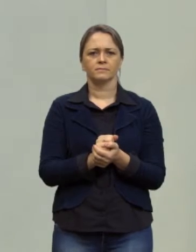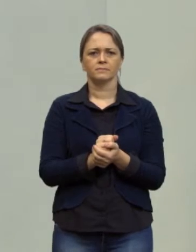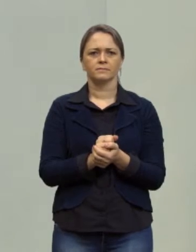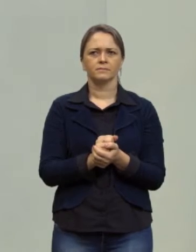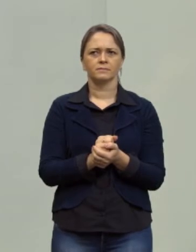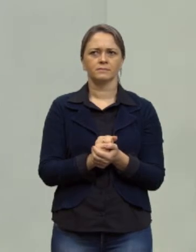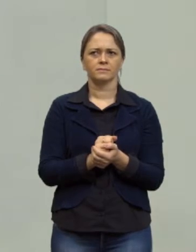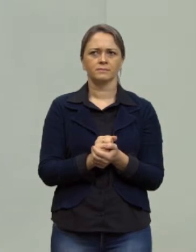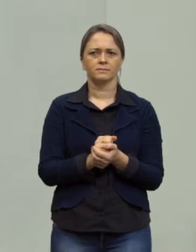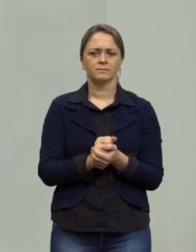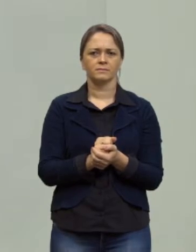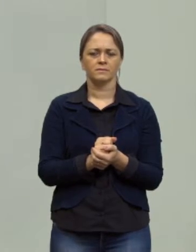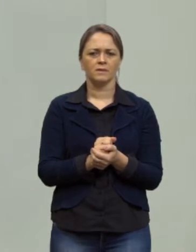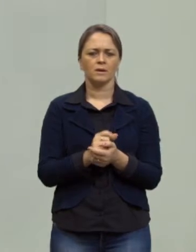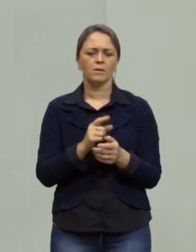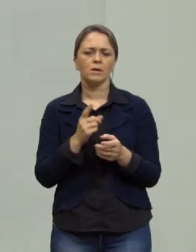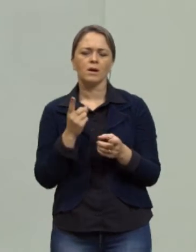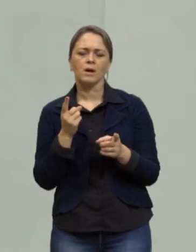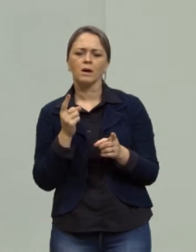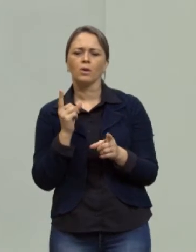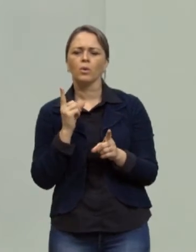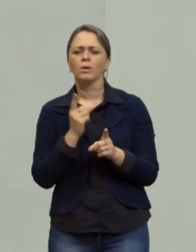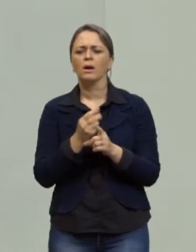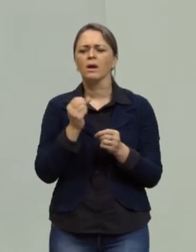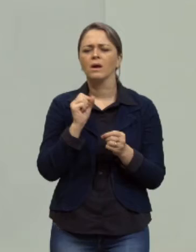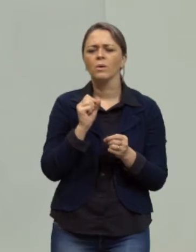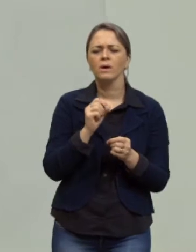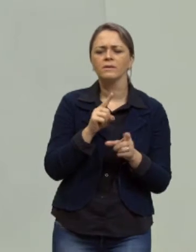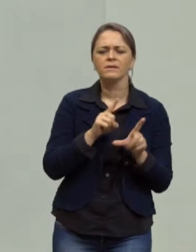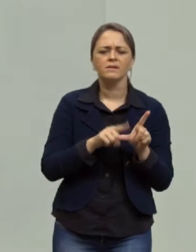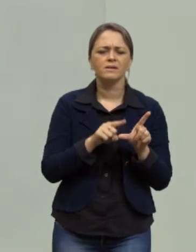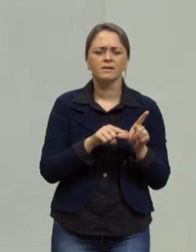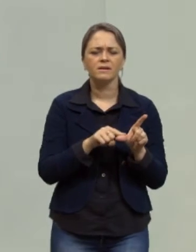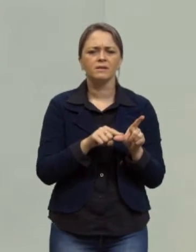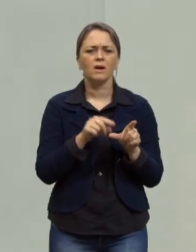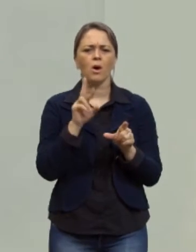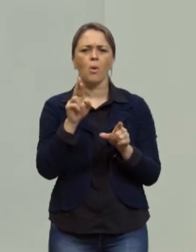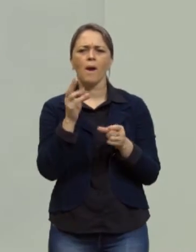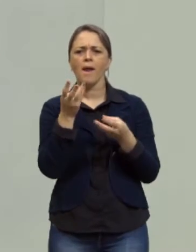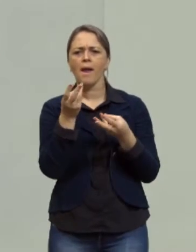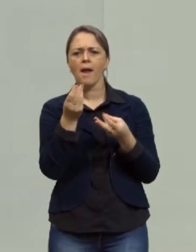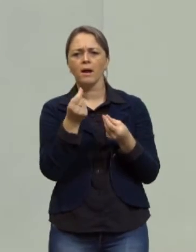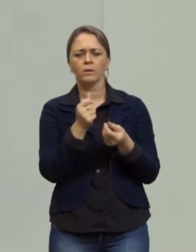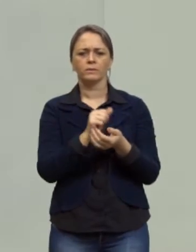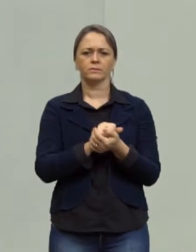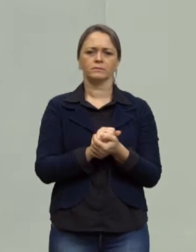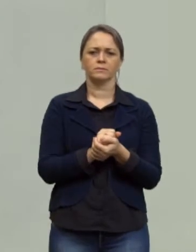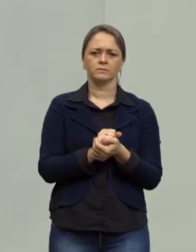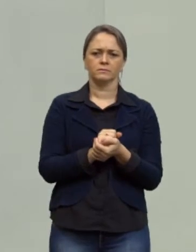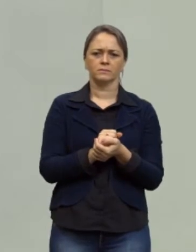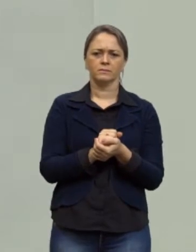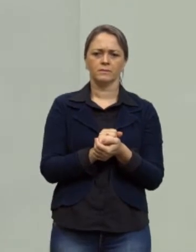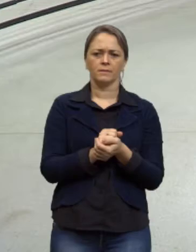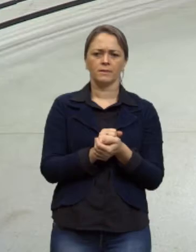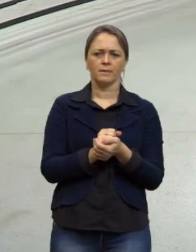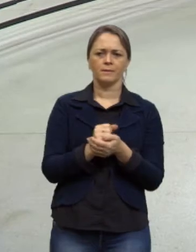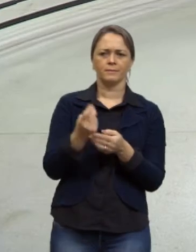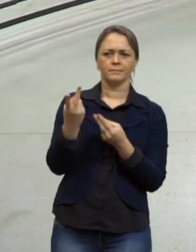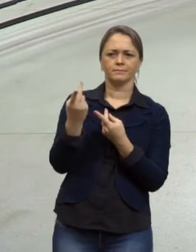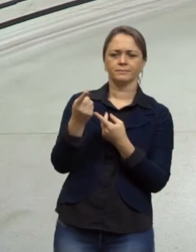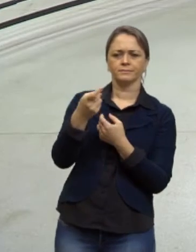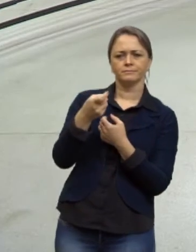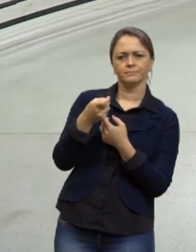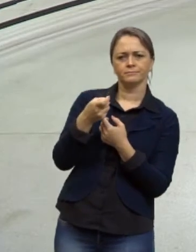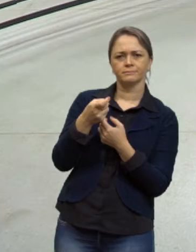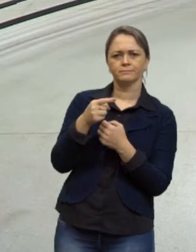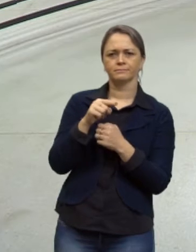quem é esta variável quem é este R que está aqui como se ele fosse o nosso X certo? Mas